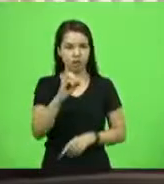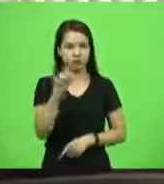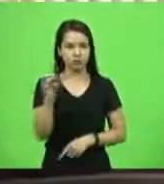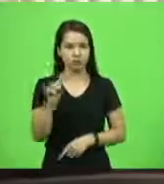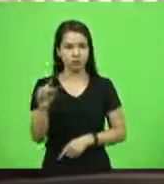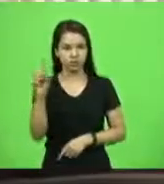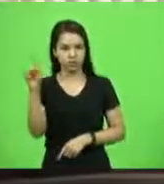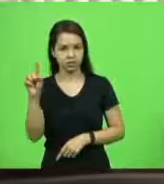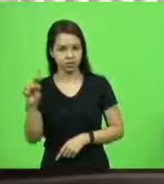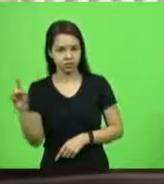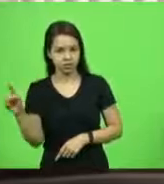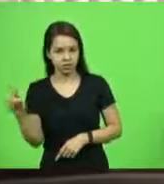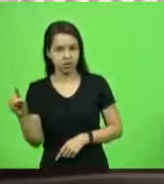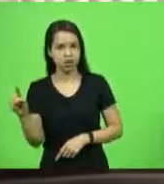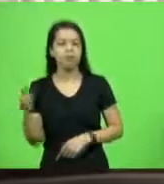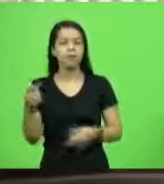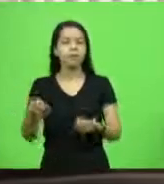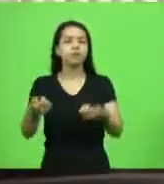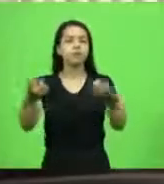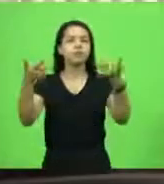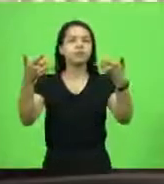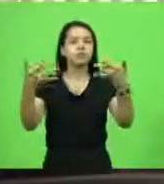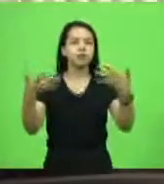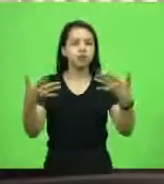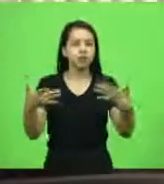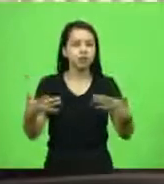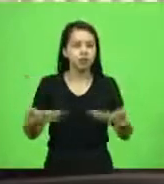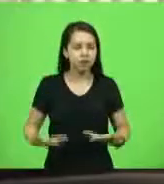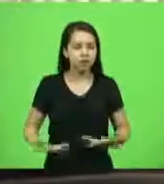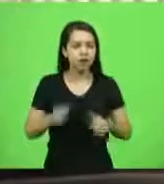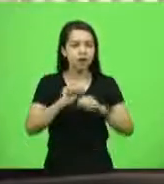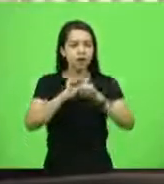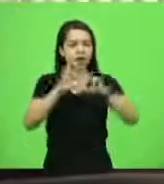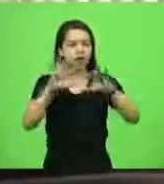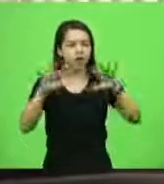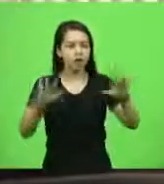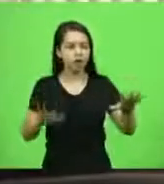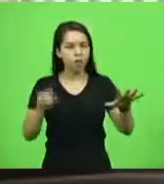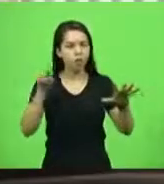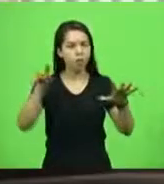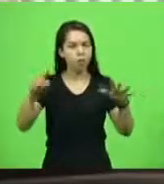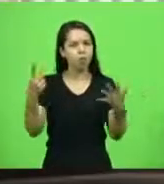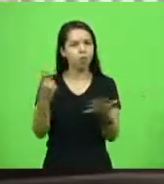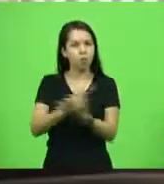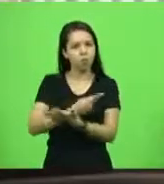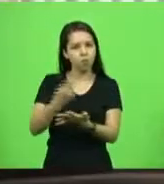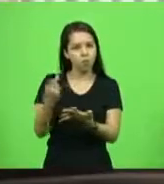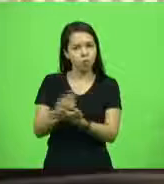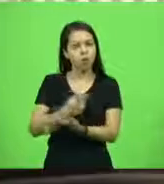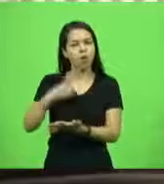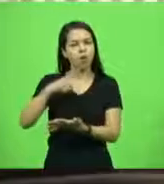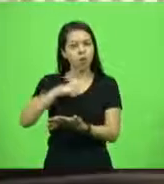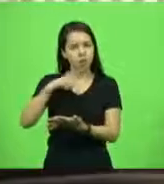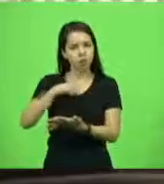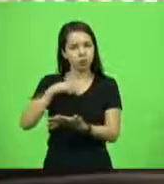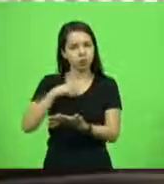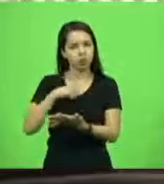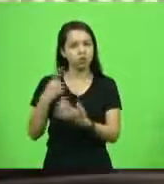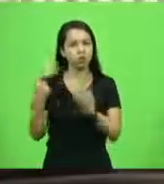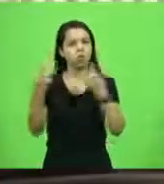deputado Neudir Sareta, essa sacanagem que estão fazendo com um serviço tão respeitável que é o serviço do SAMU,